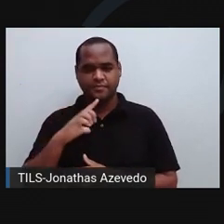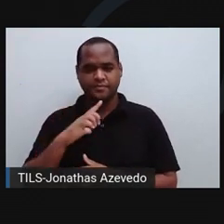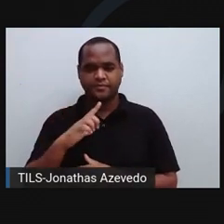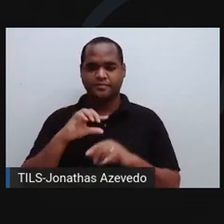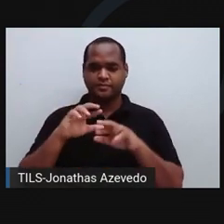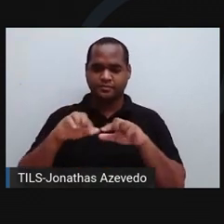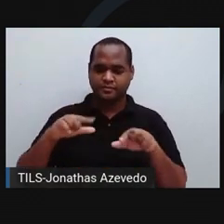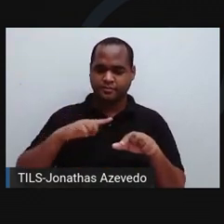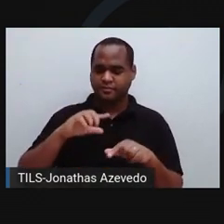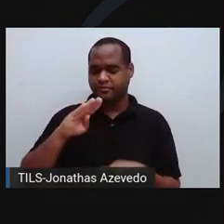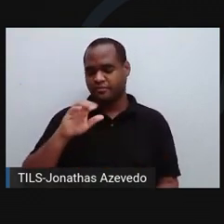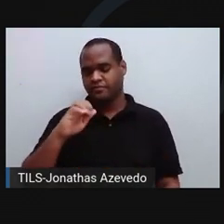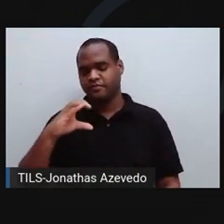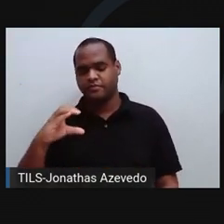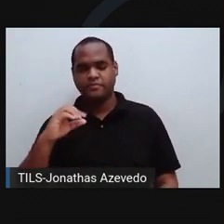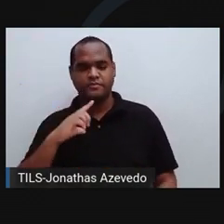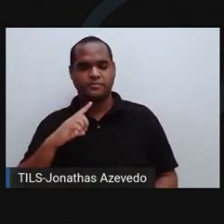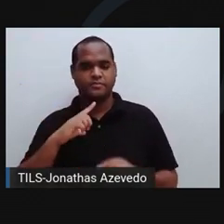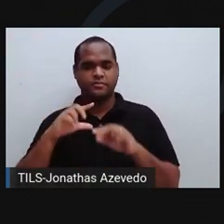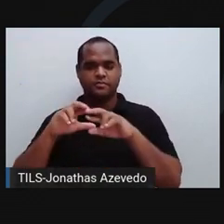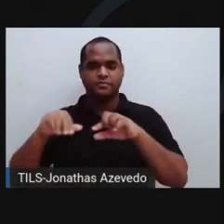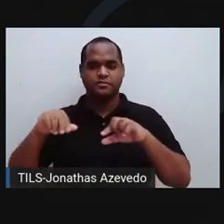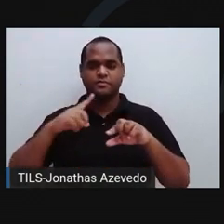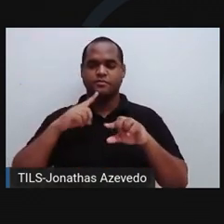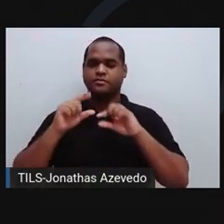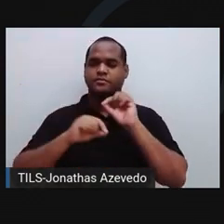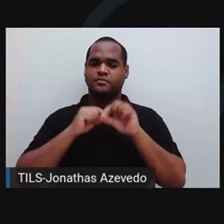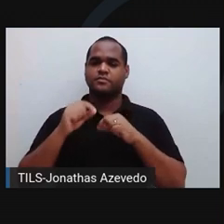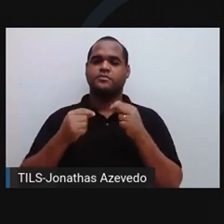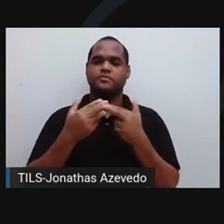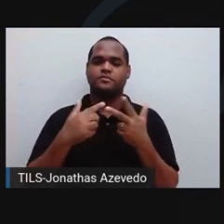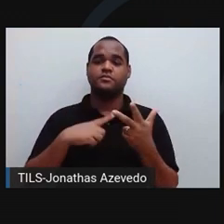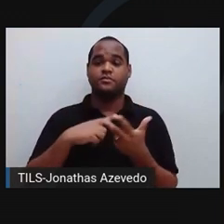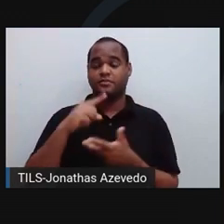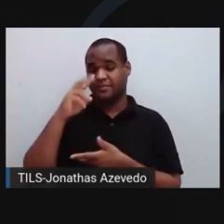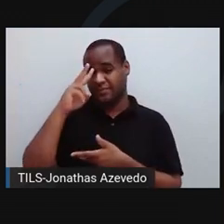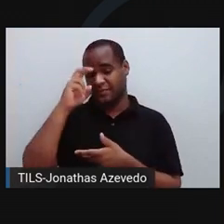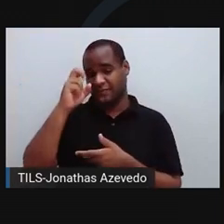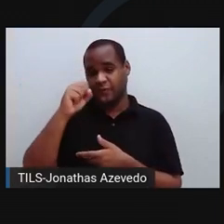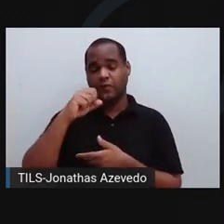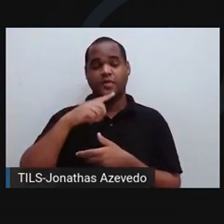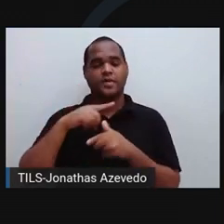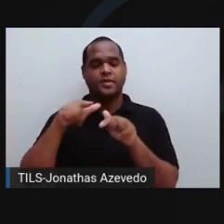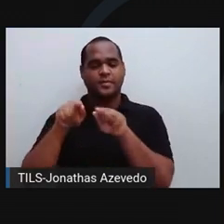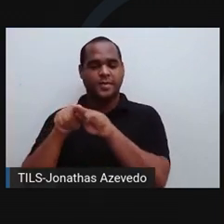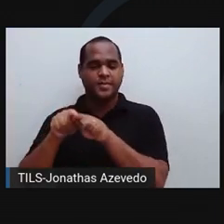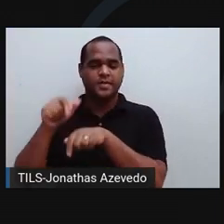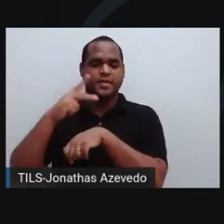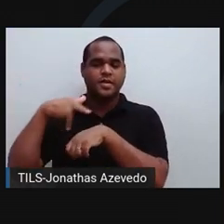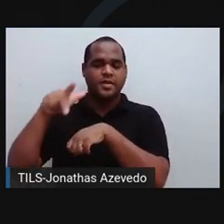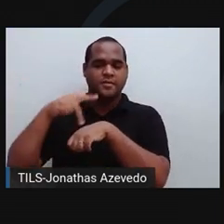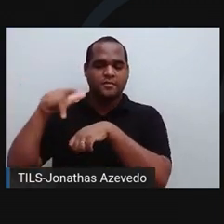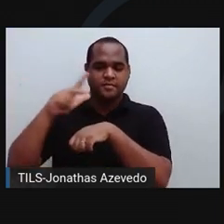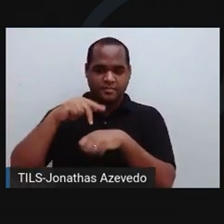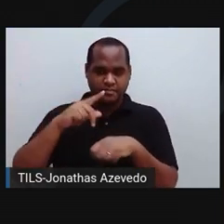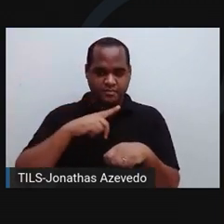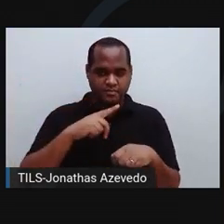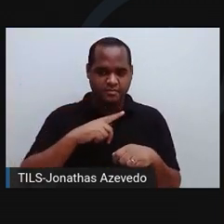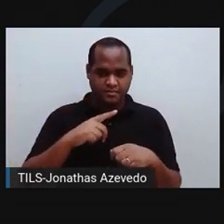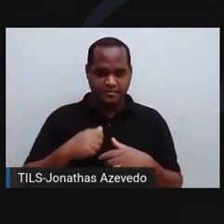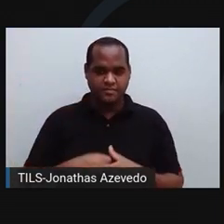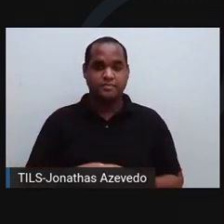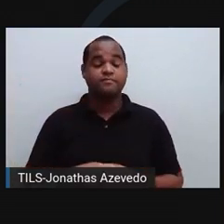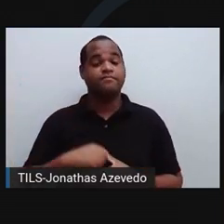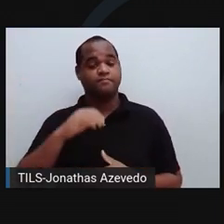bactérias, que causam infecções, muitas vezes graves e fatais, em pacientes em hospitais. No caso dos fungos do gênero candida,